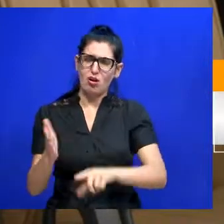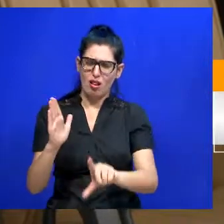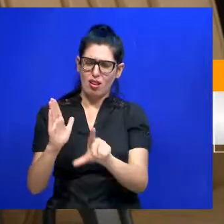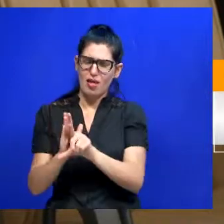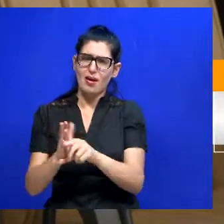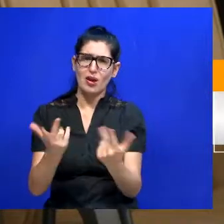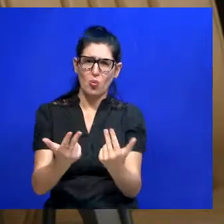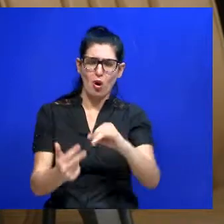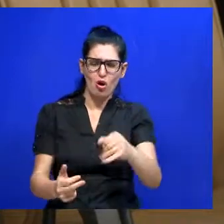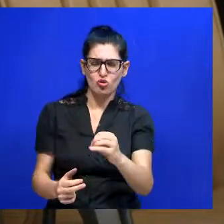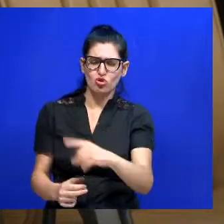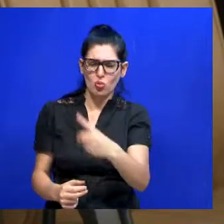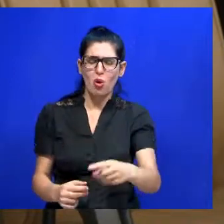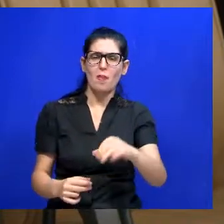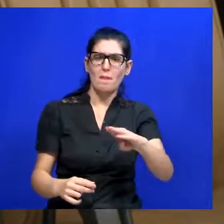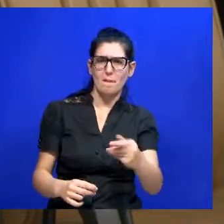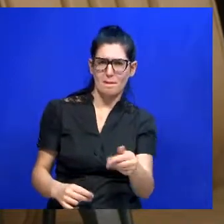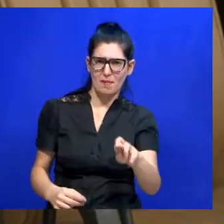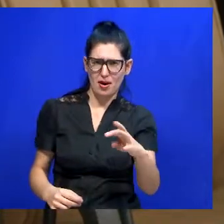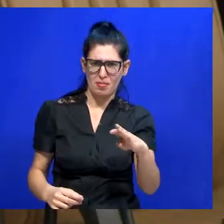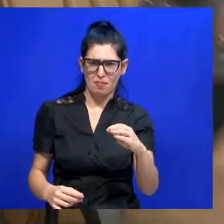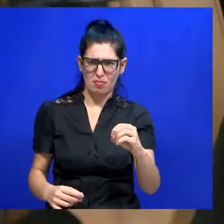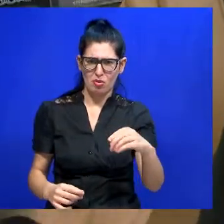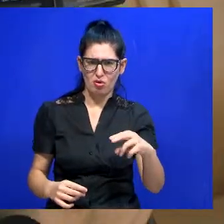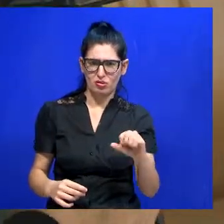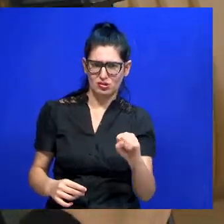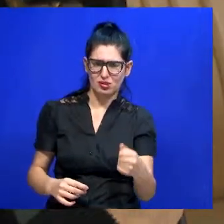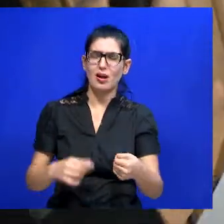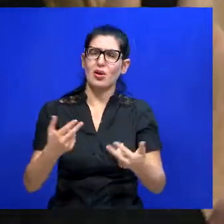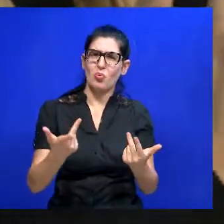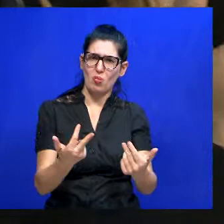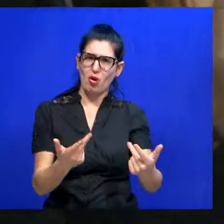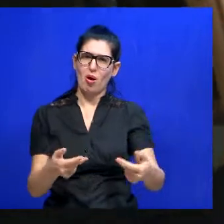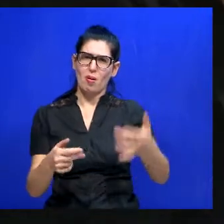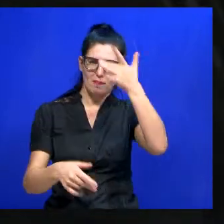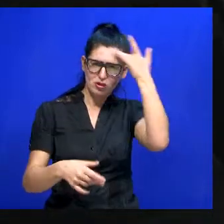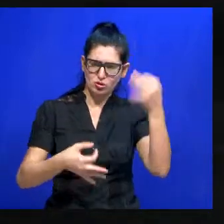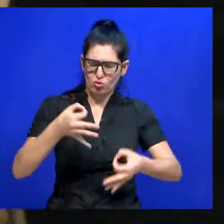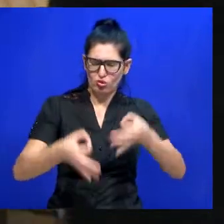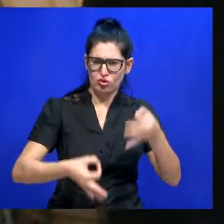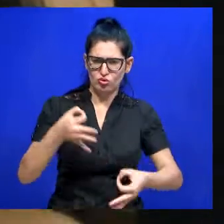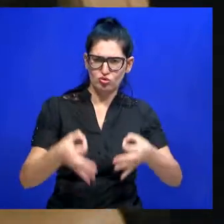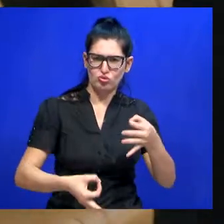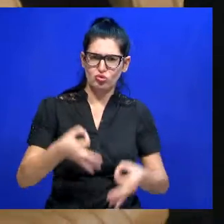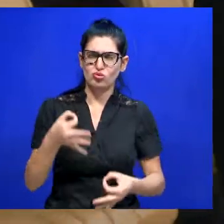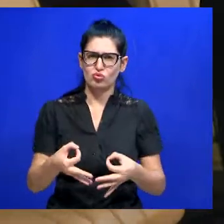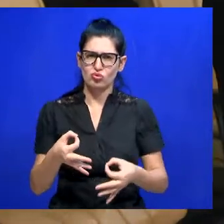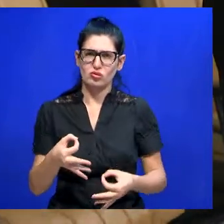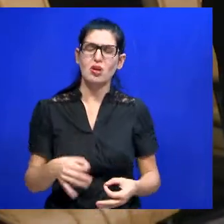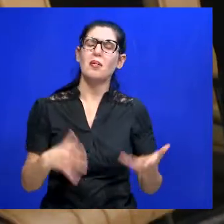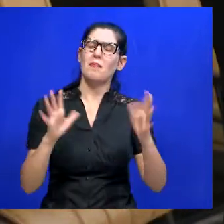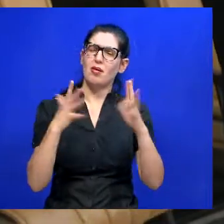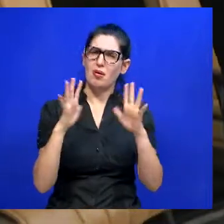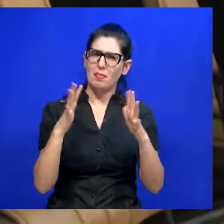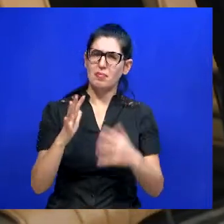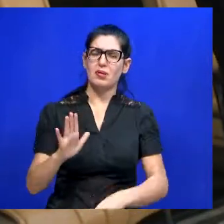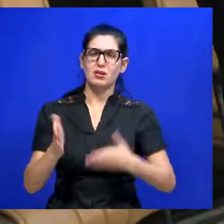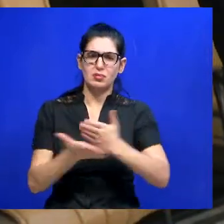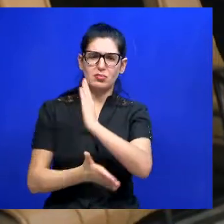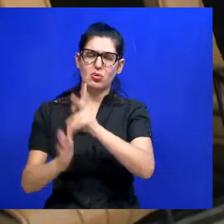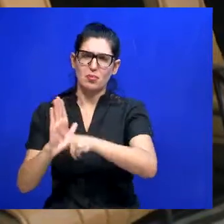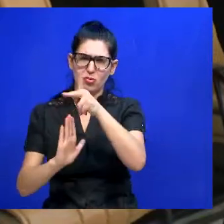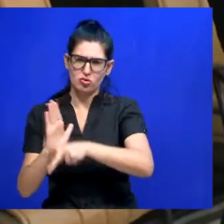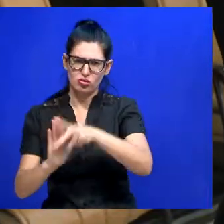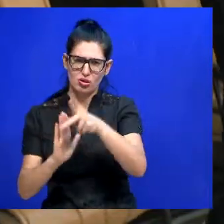Barbosa e outros desembargadores também tiveram. A agradece a participação da vereadora Marcia. Vereadora, parabéns pela aprovação dos projetos e nos vemos nas